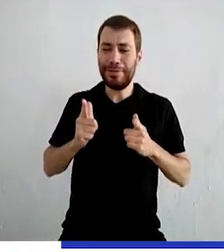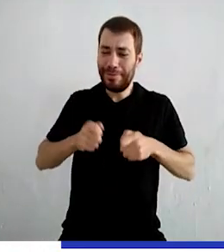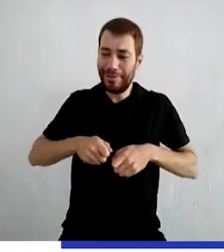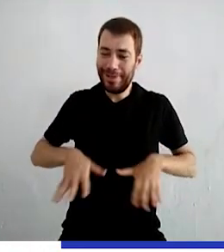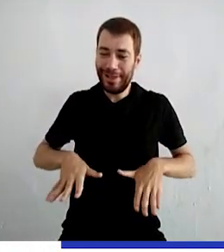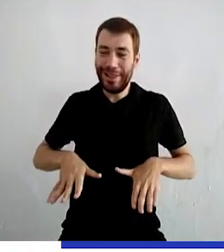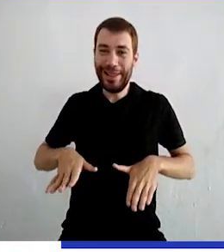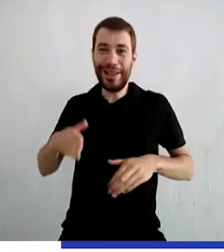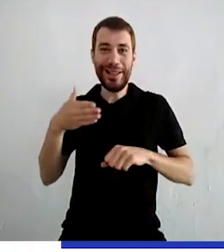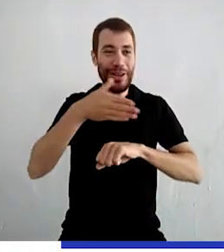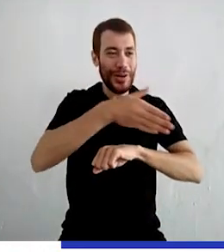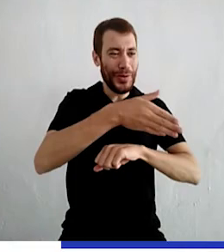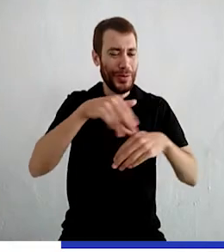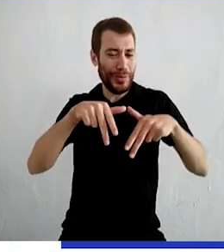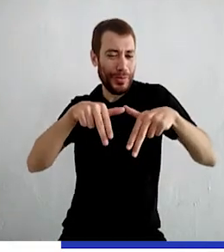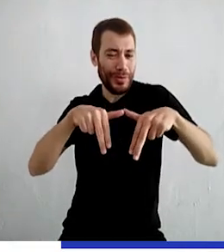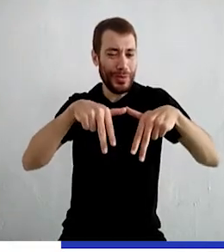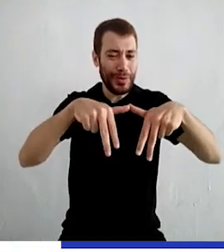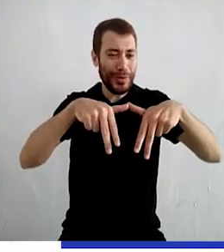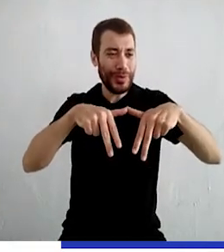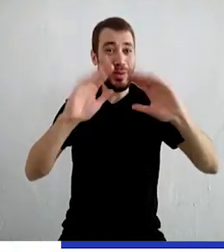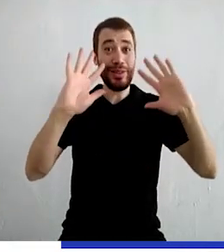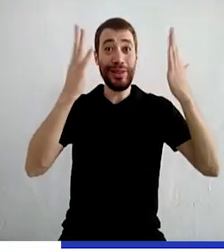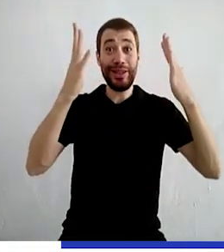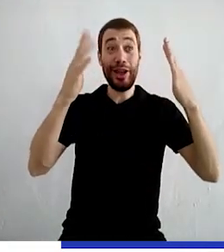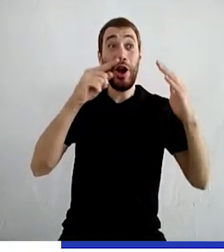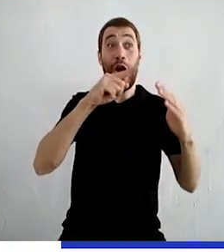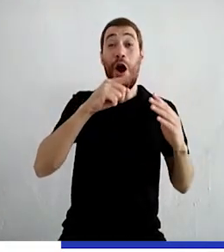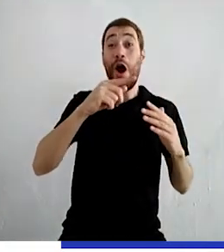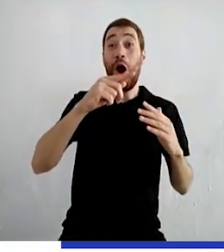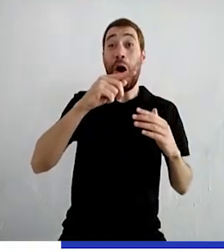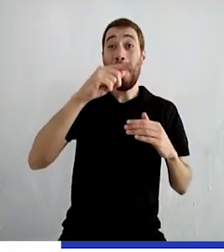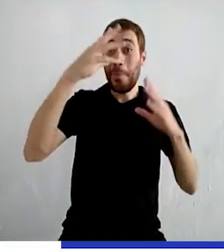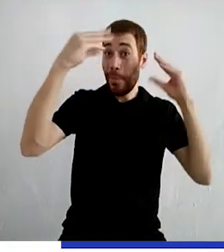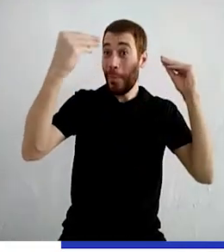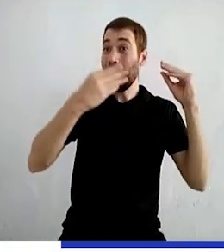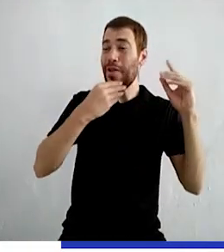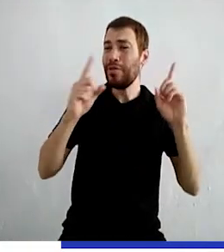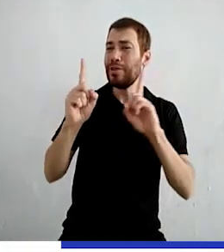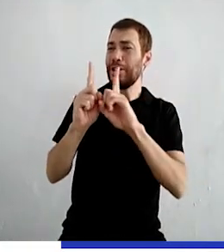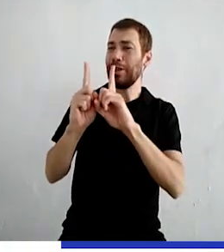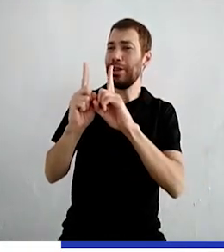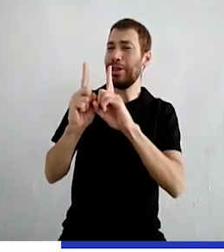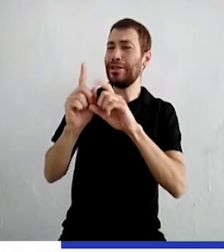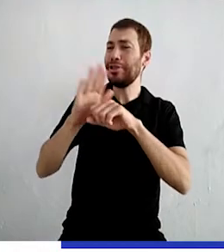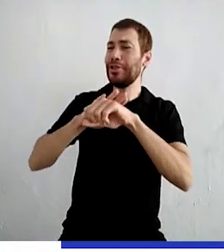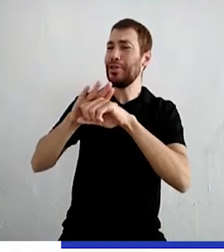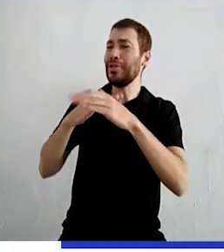-se E foi para o baile O príncipe Não saía de perto dela Conversando